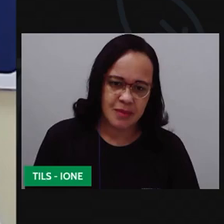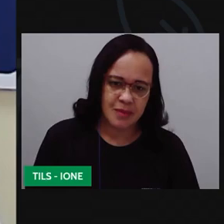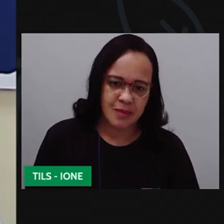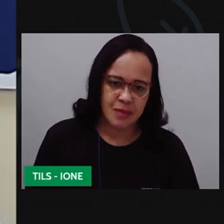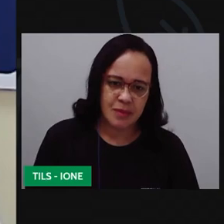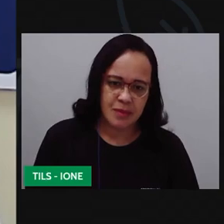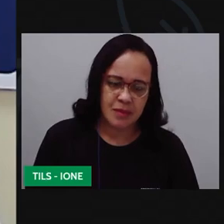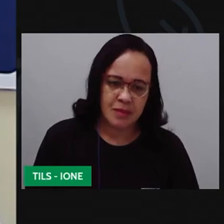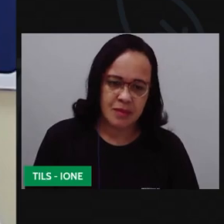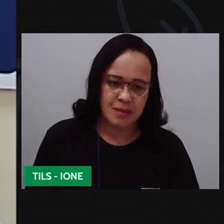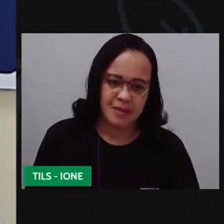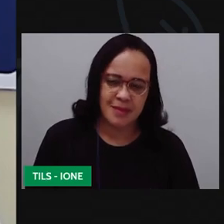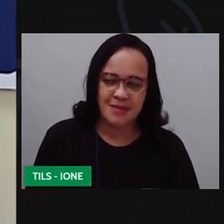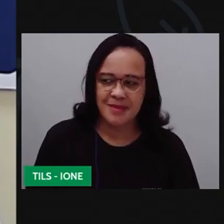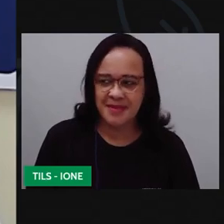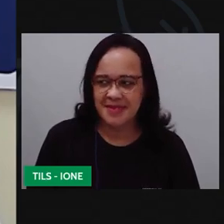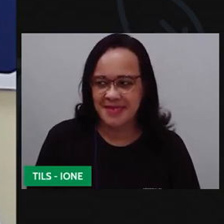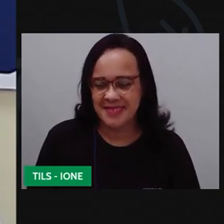essa ficou feia demais